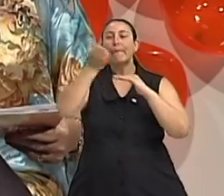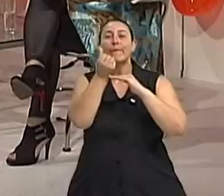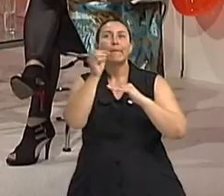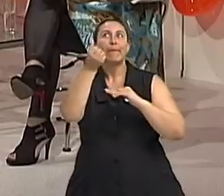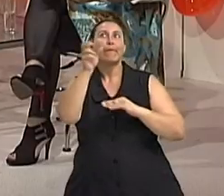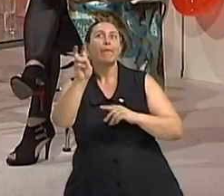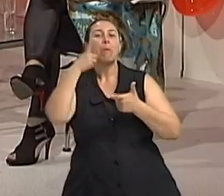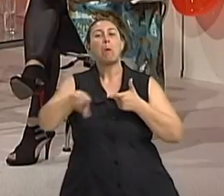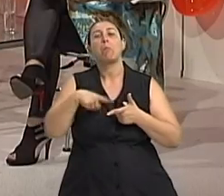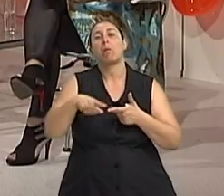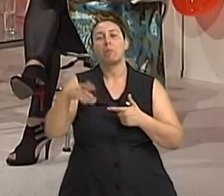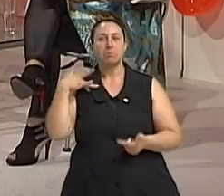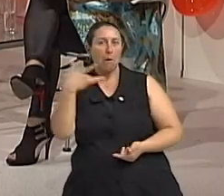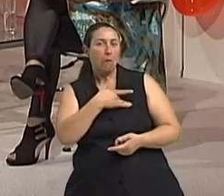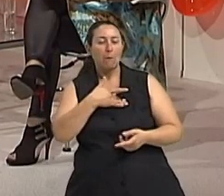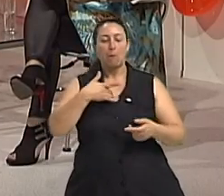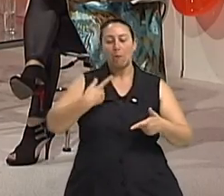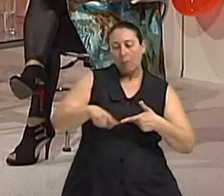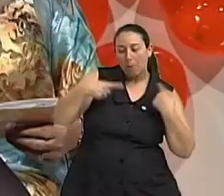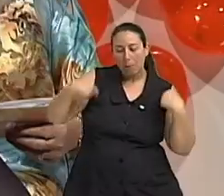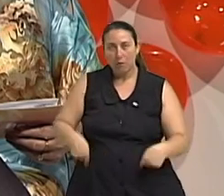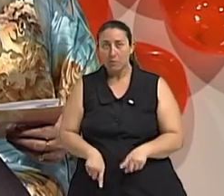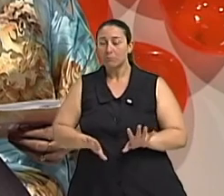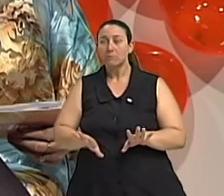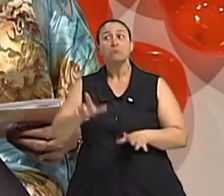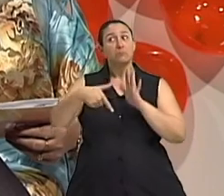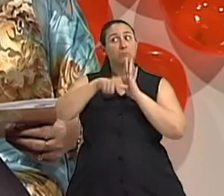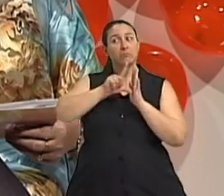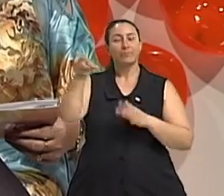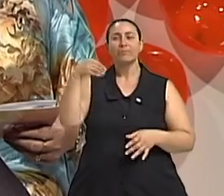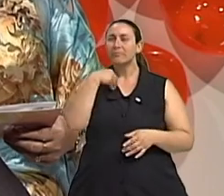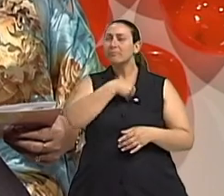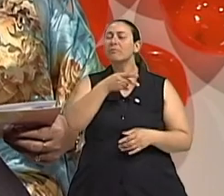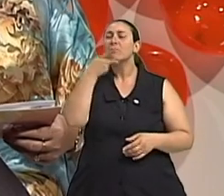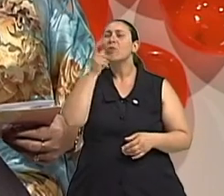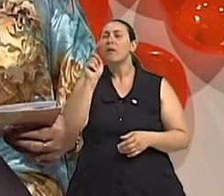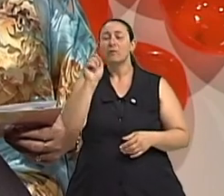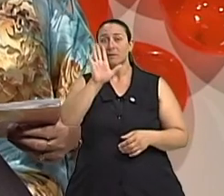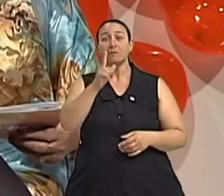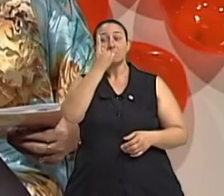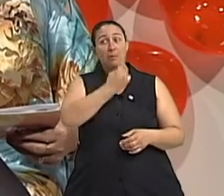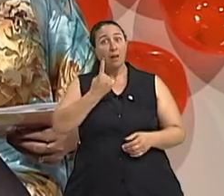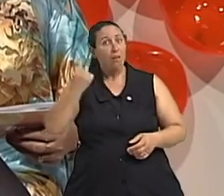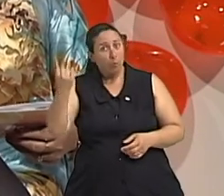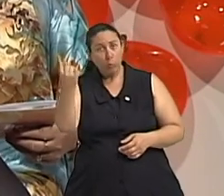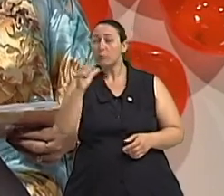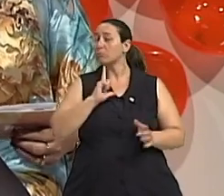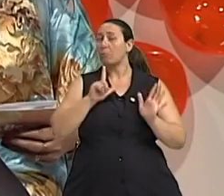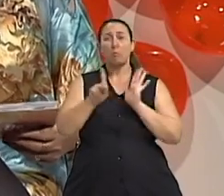e não é bem assim, né? e outra coisa que o doutor falou no primeiro bloco que eu não posso deixar de chamar a atenção é que cada um de nós é um